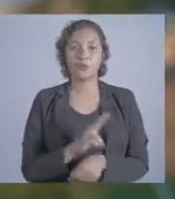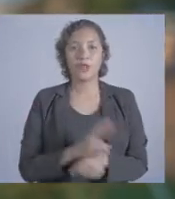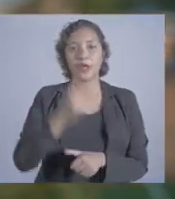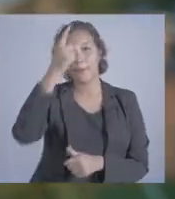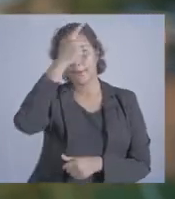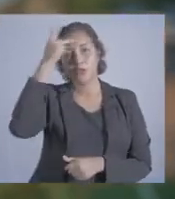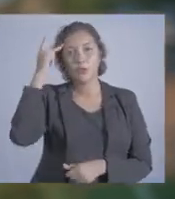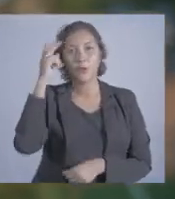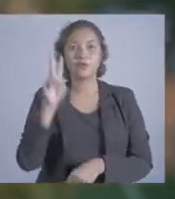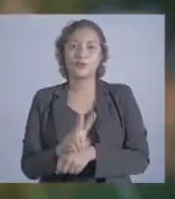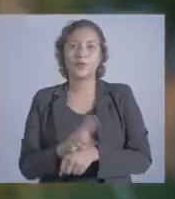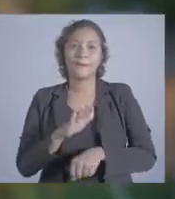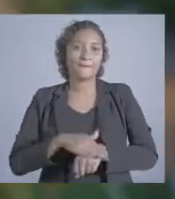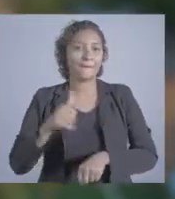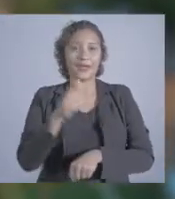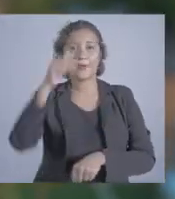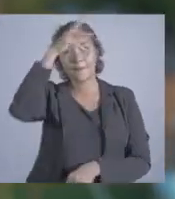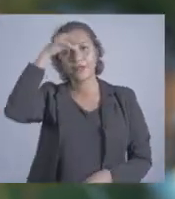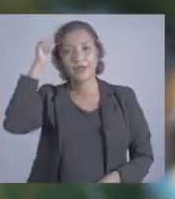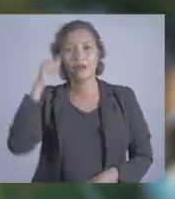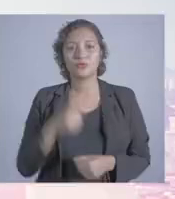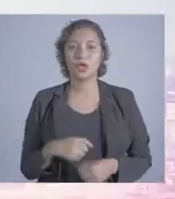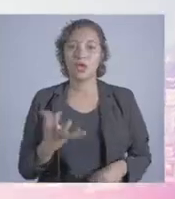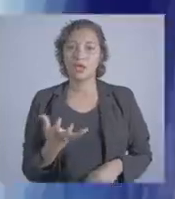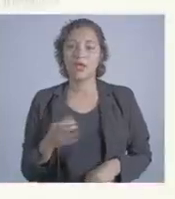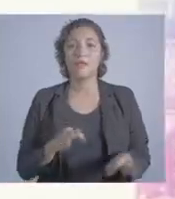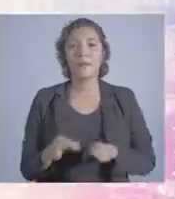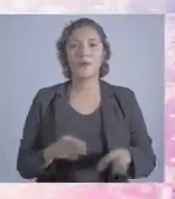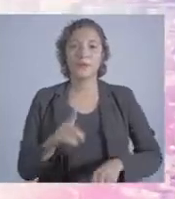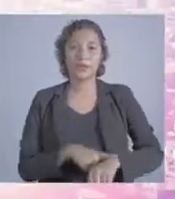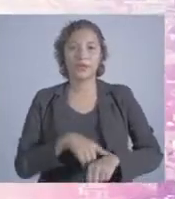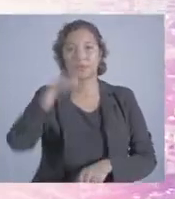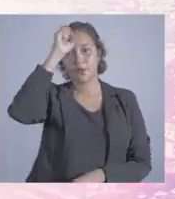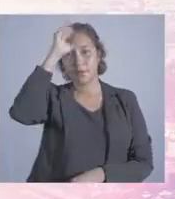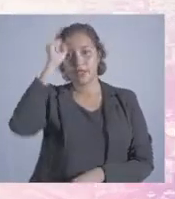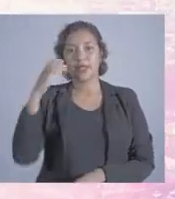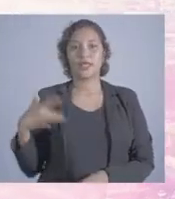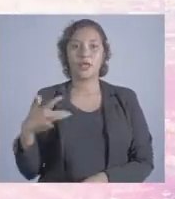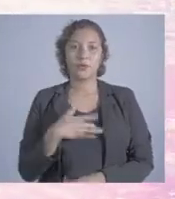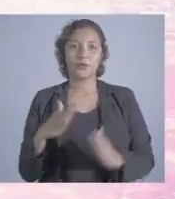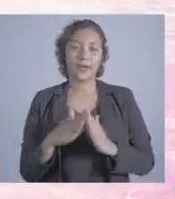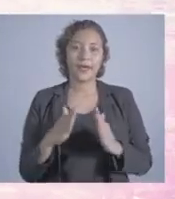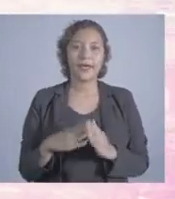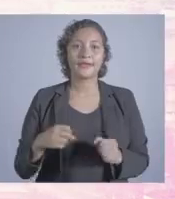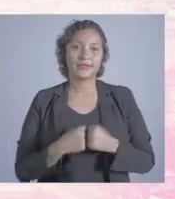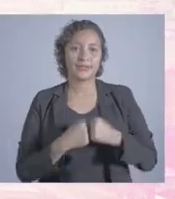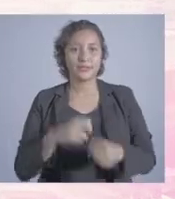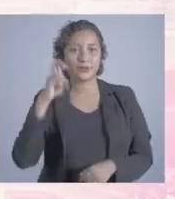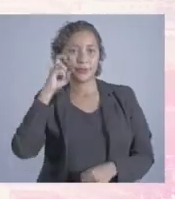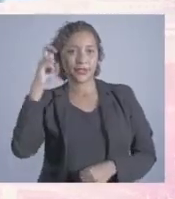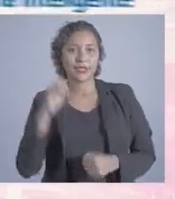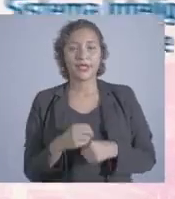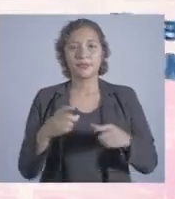as pessoas, nossa cidade será um lugar bem melhor de se viver. Queremos que os programas Tempo de Aprender, Saúde em Minha Casa, Sistema